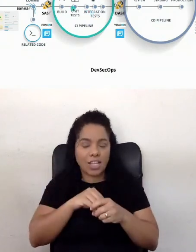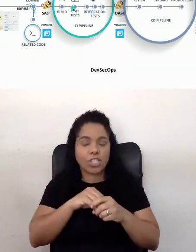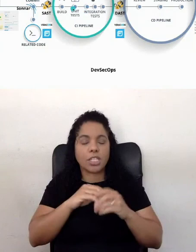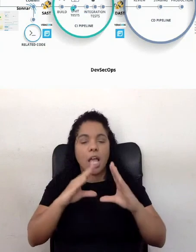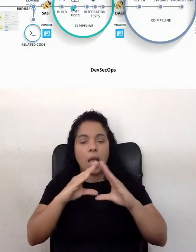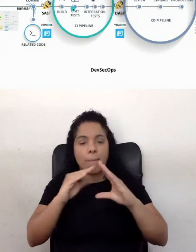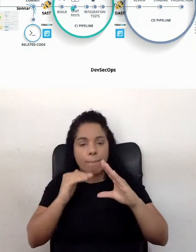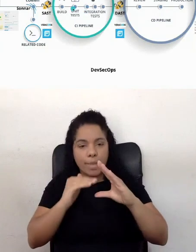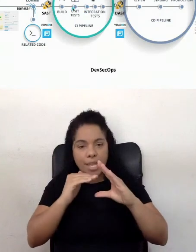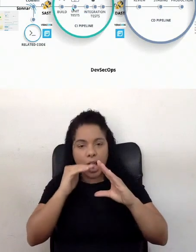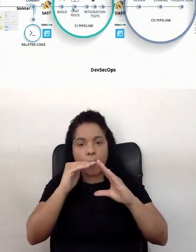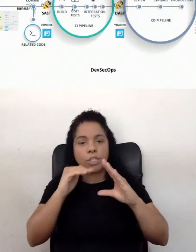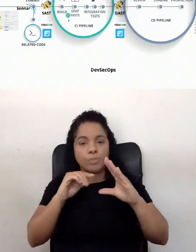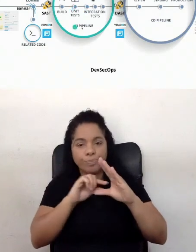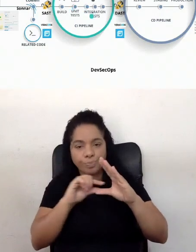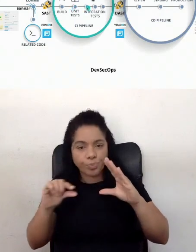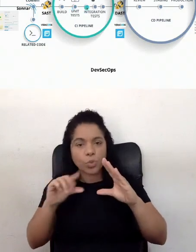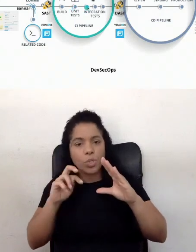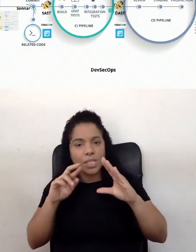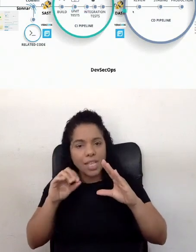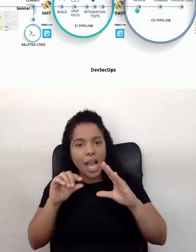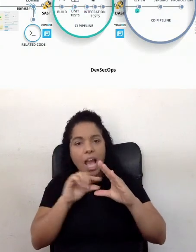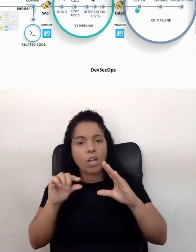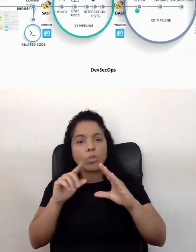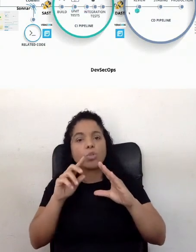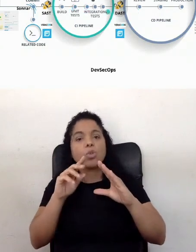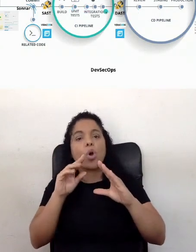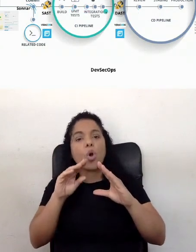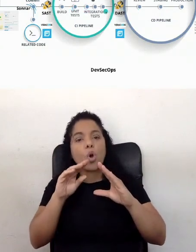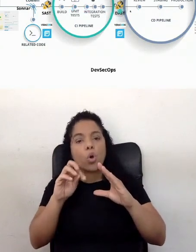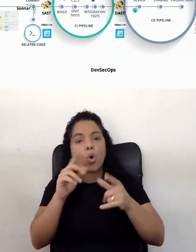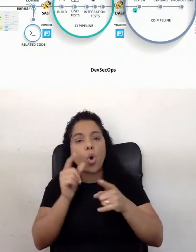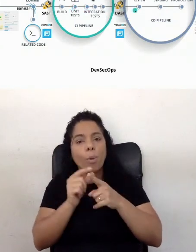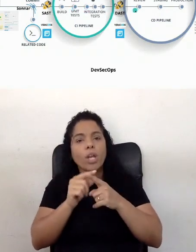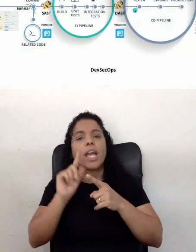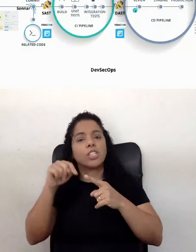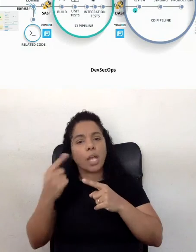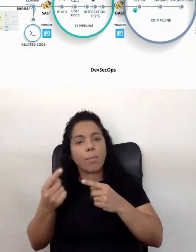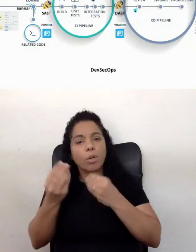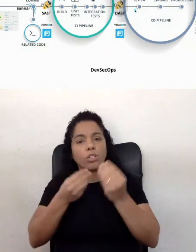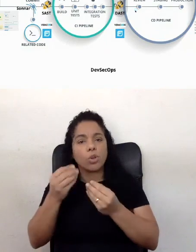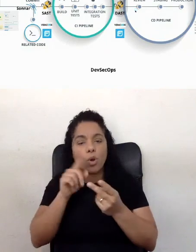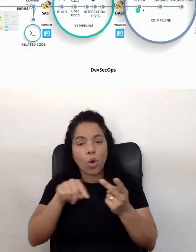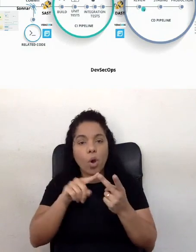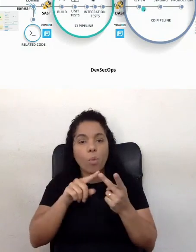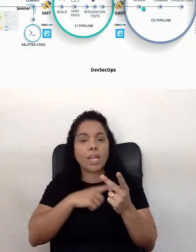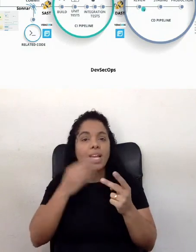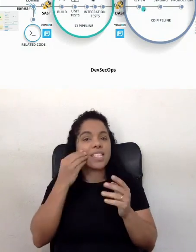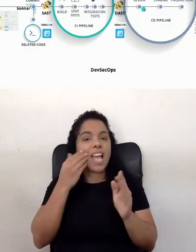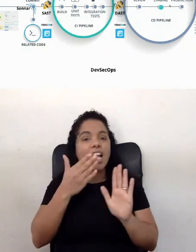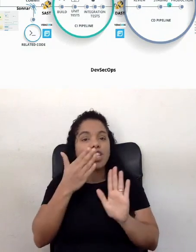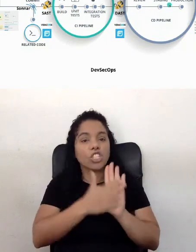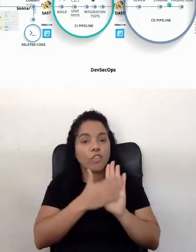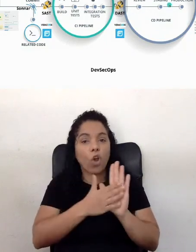unitários, os testes de componente onde eles vão estar e depois, onde eles vão estar e depois os testes aqui de front, onde eles